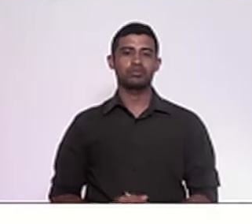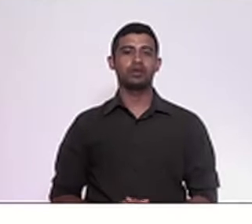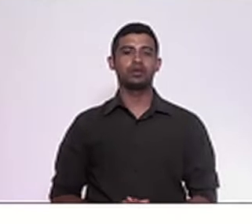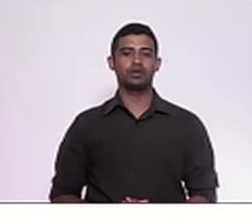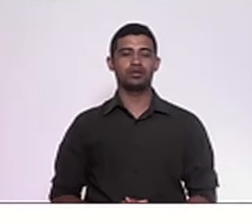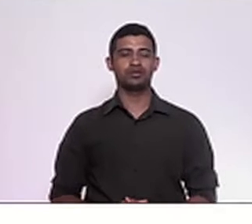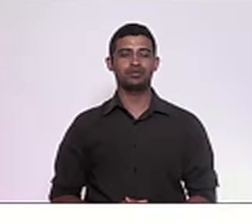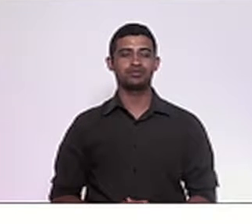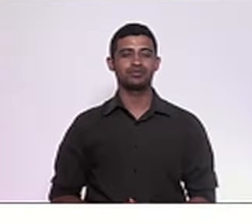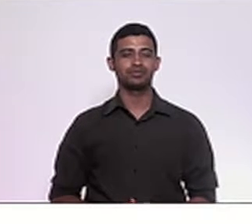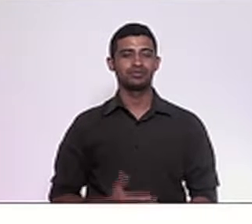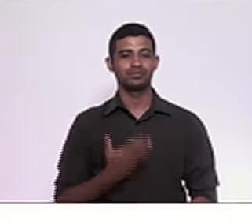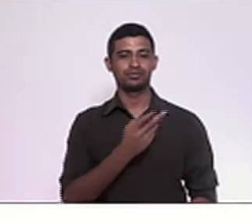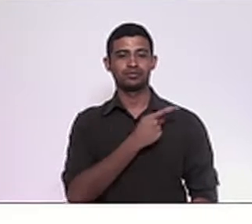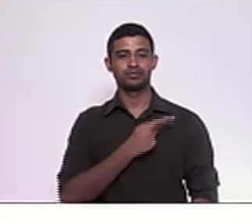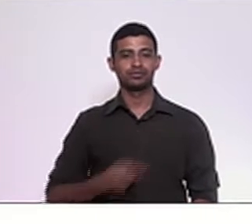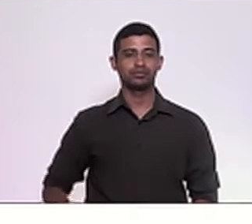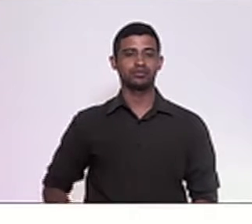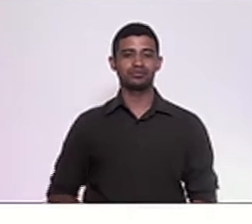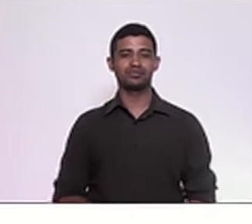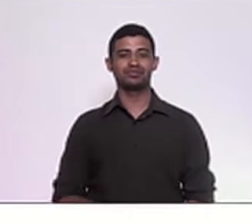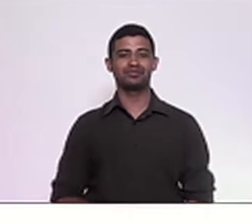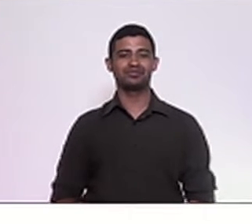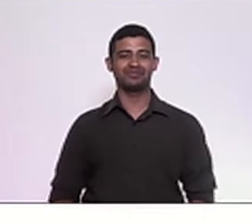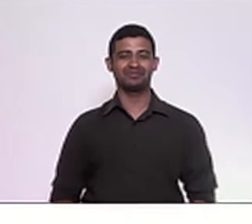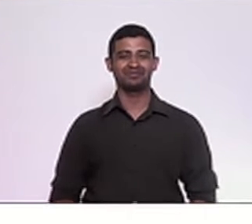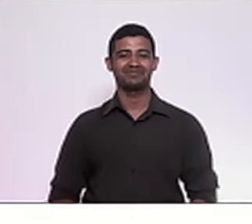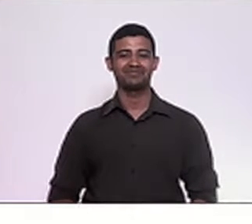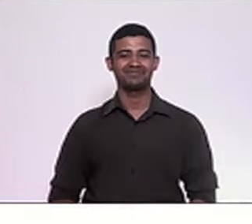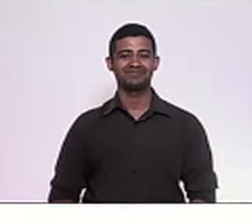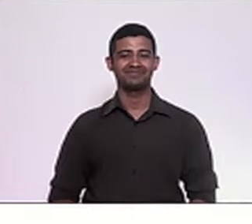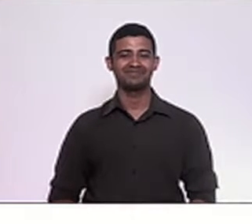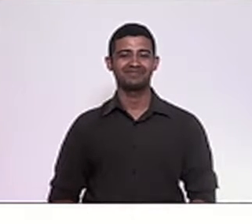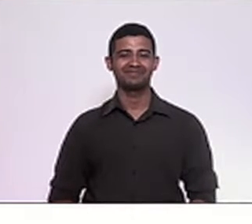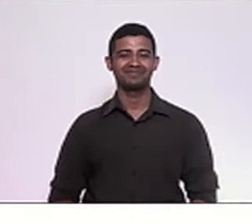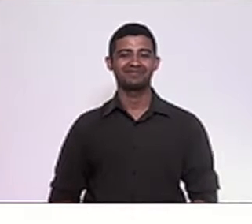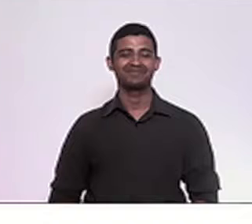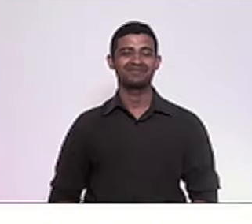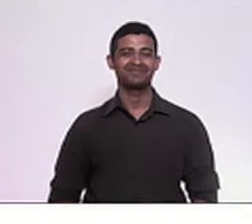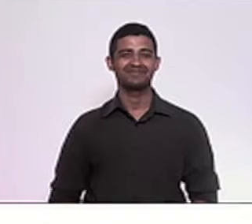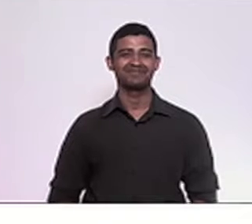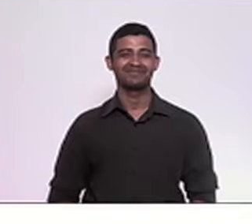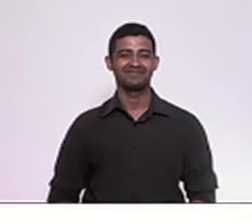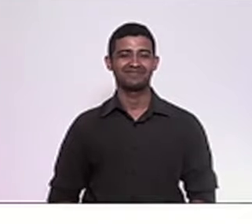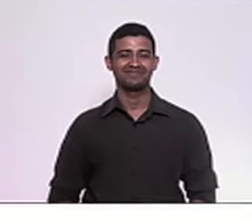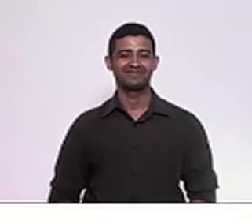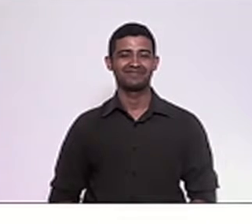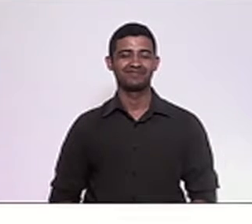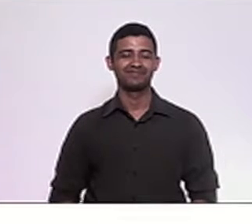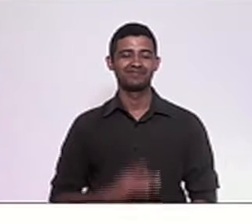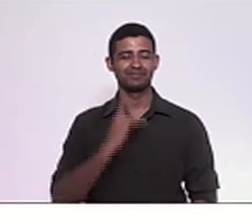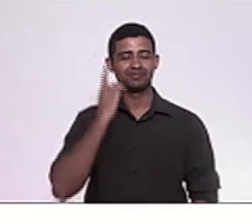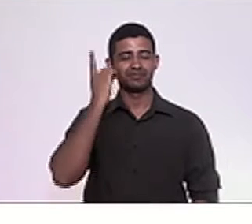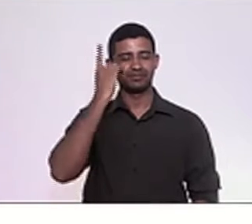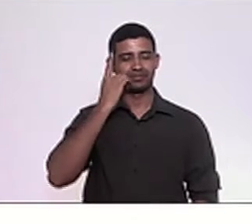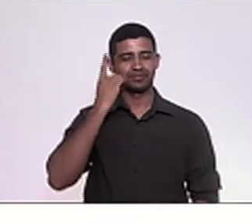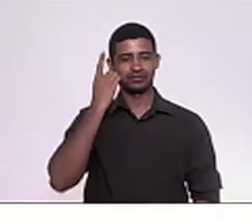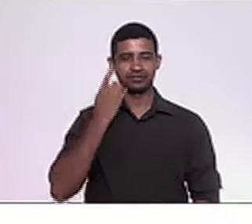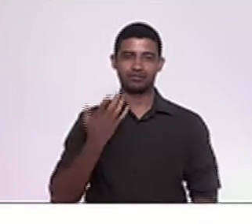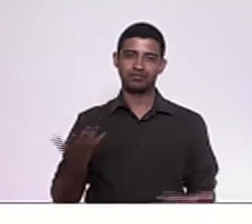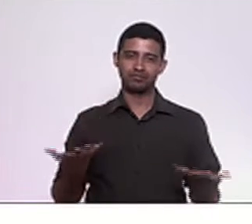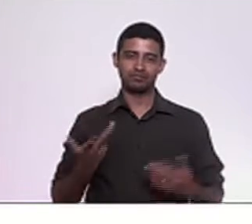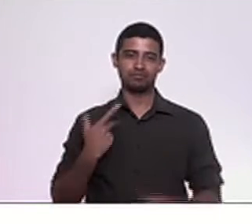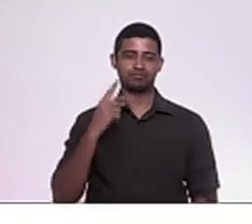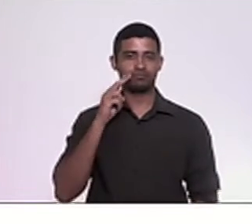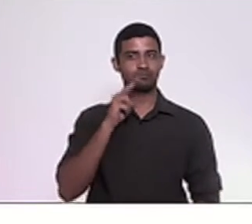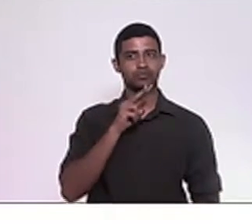Veja bem, senhora presidente, nós estamos vivenciando, senhora presidente, um